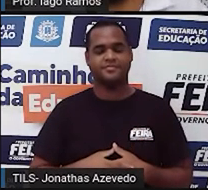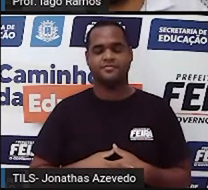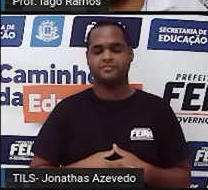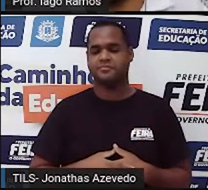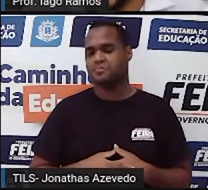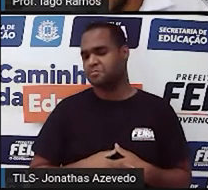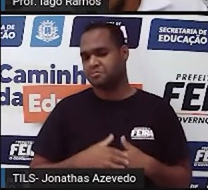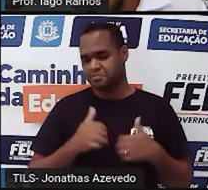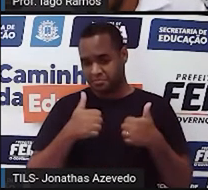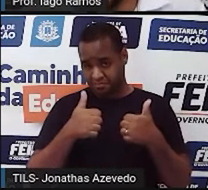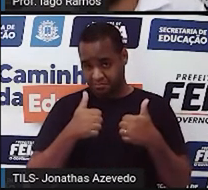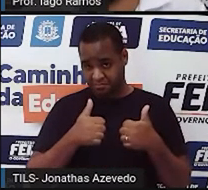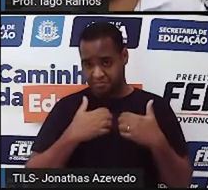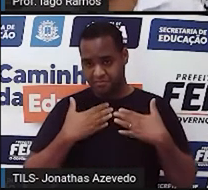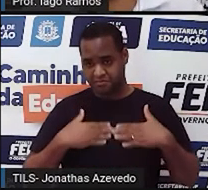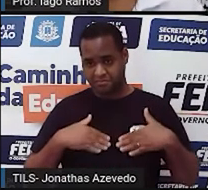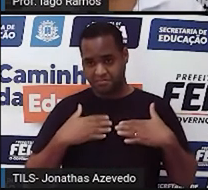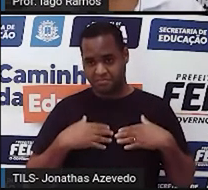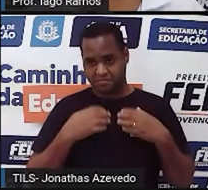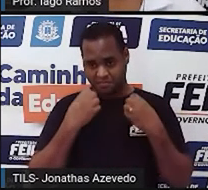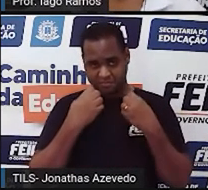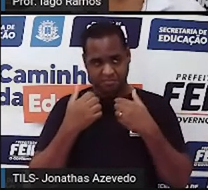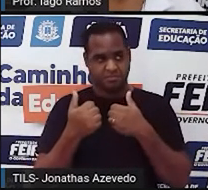Tranquilão essa daí? Belezinha.